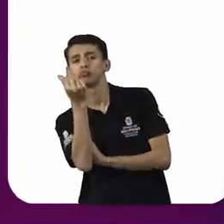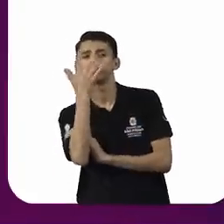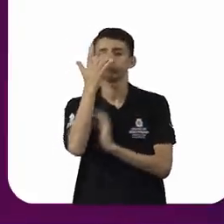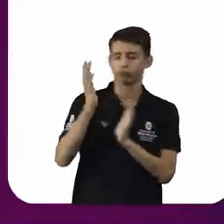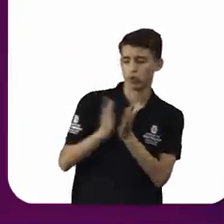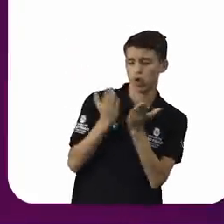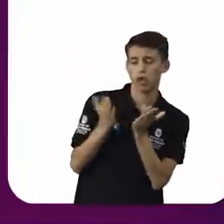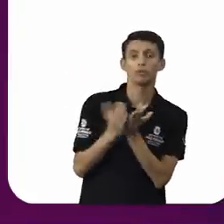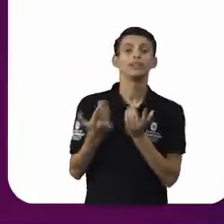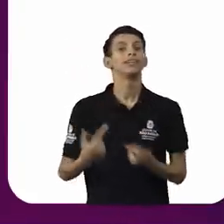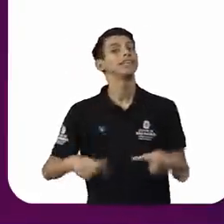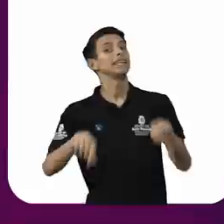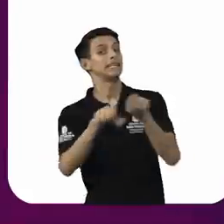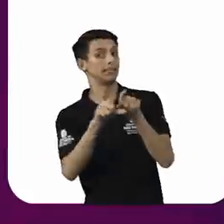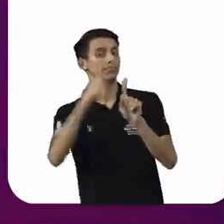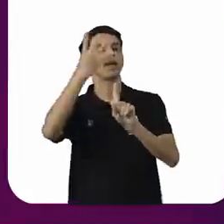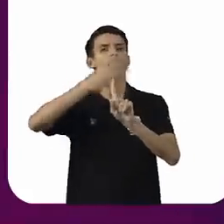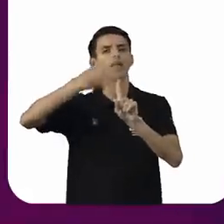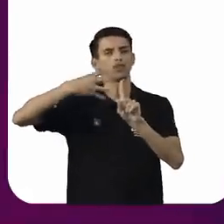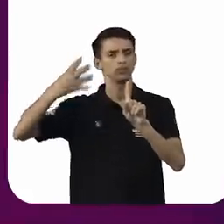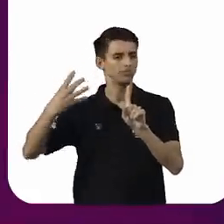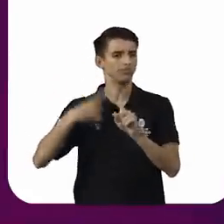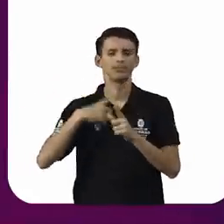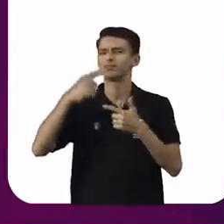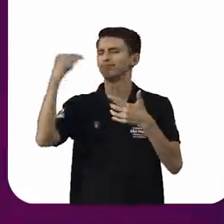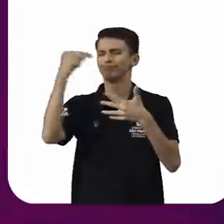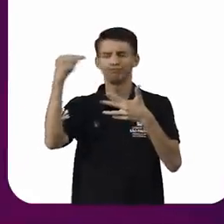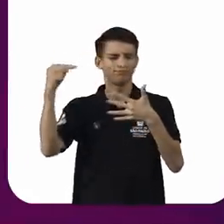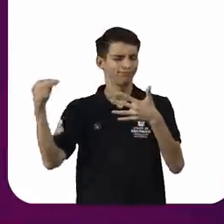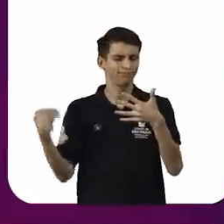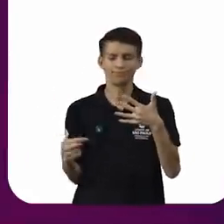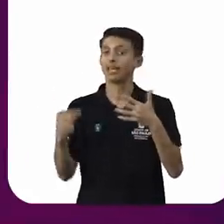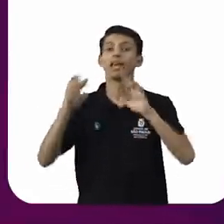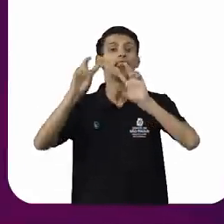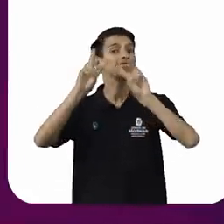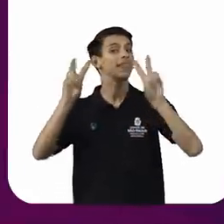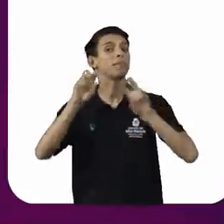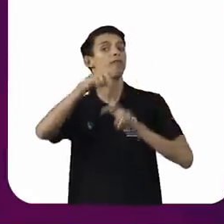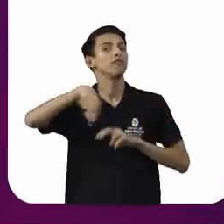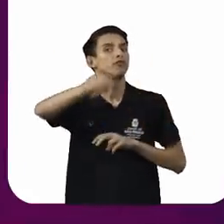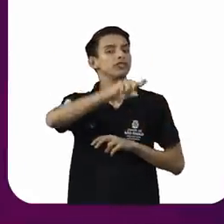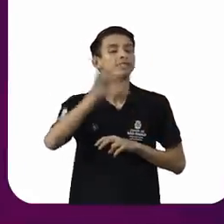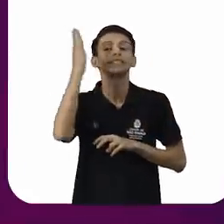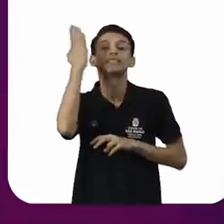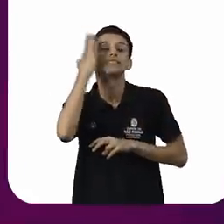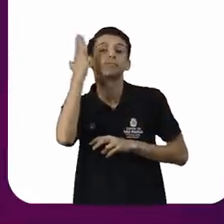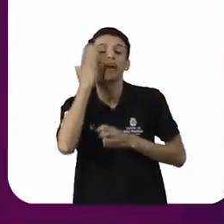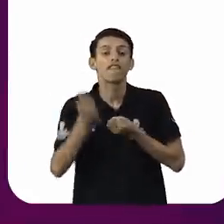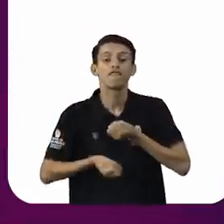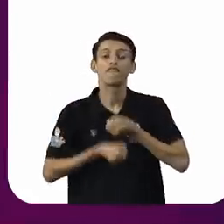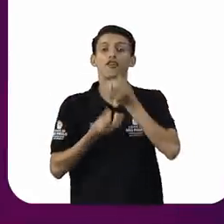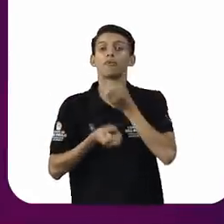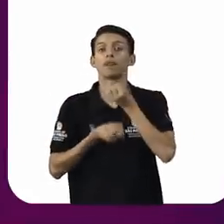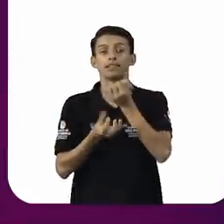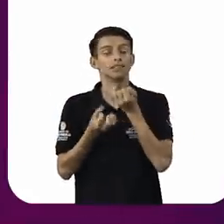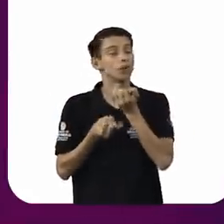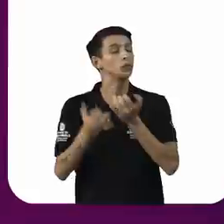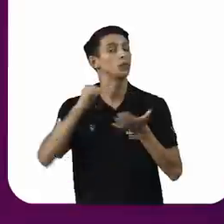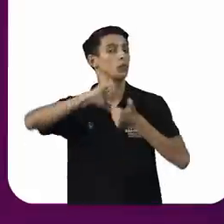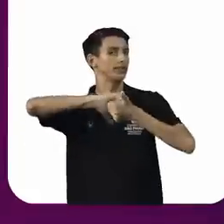a LGBTfobia. Aqui, vocês receberão informações de qualidade. E lembrem-se sempre,